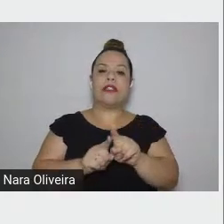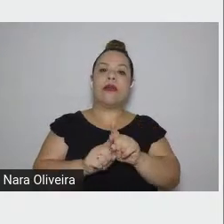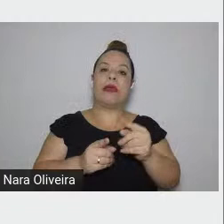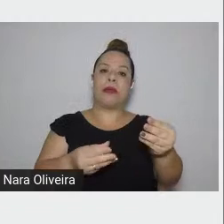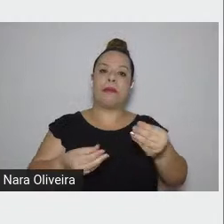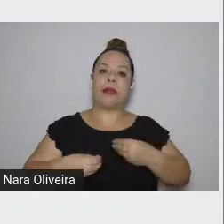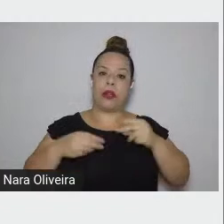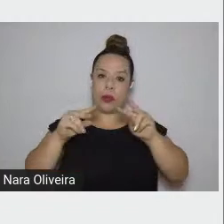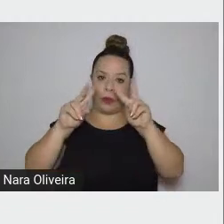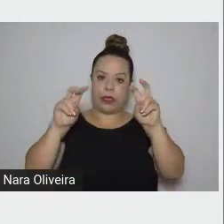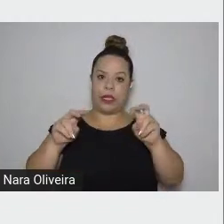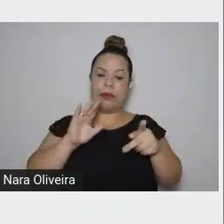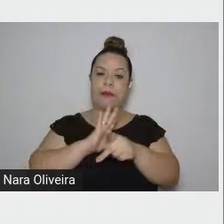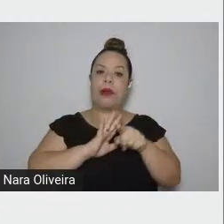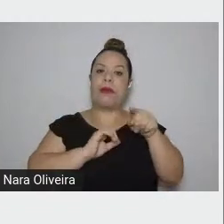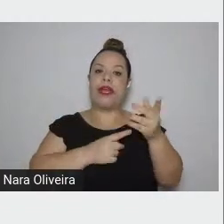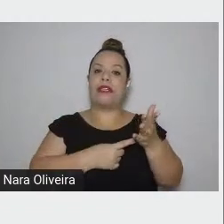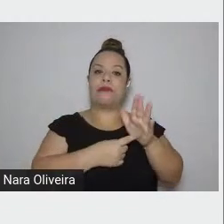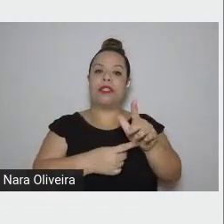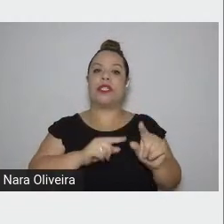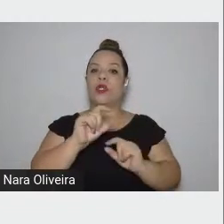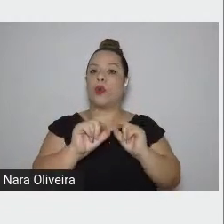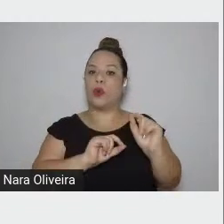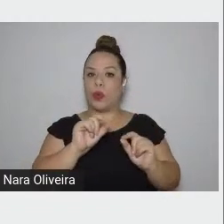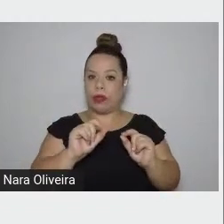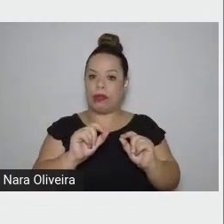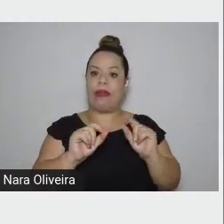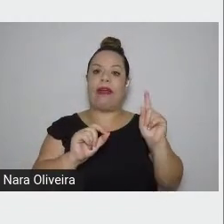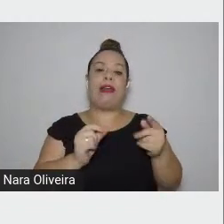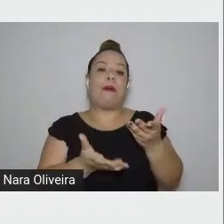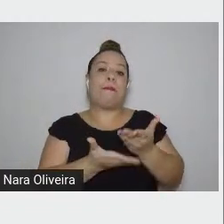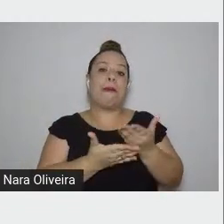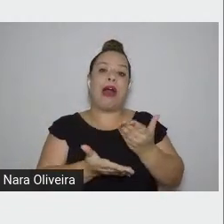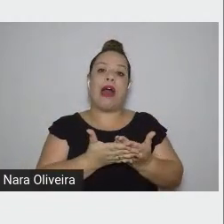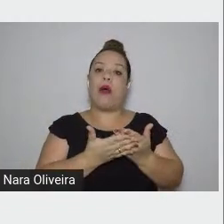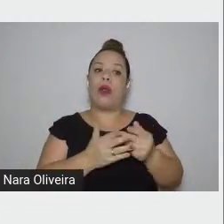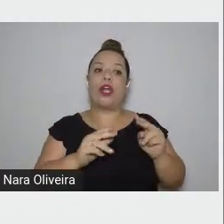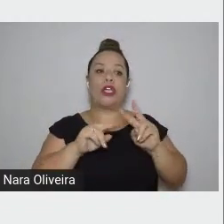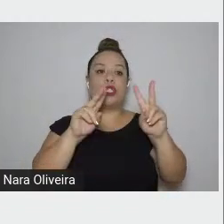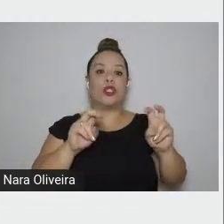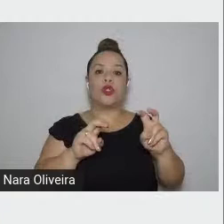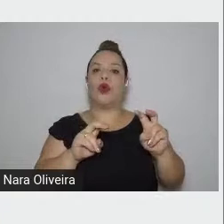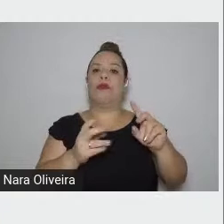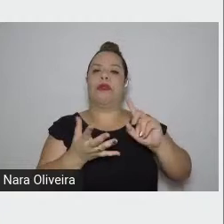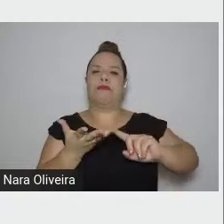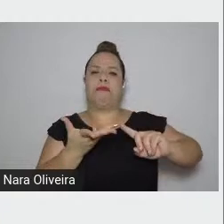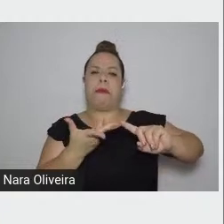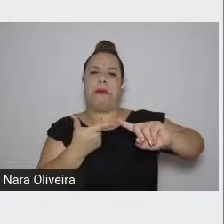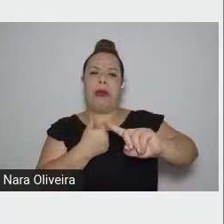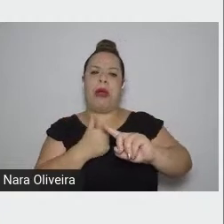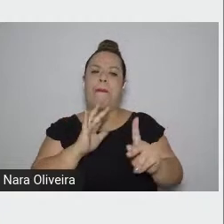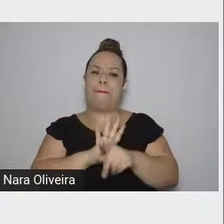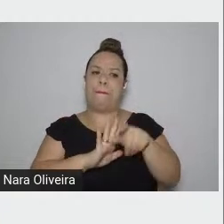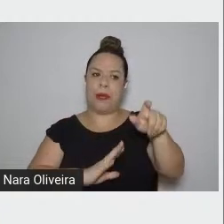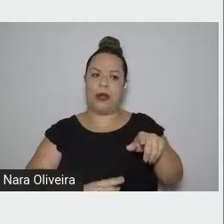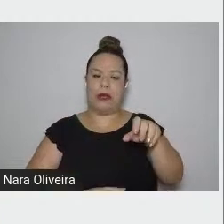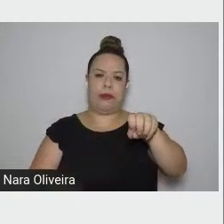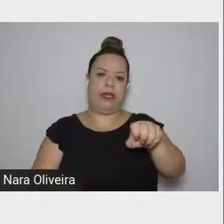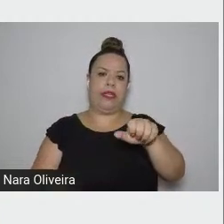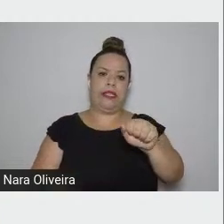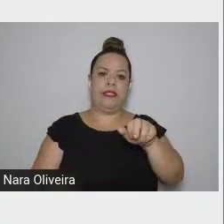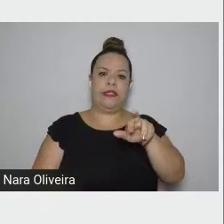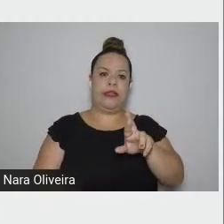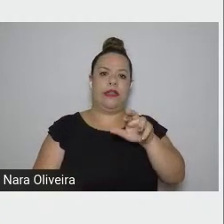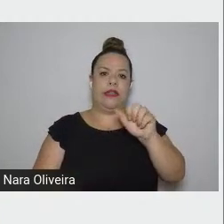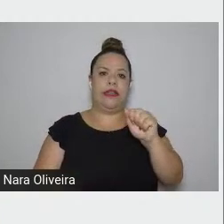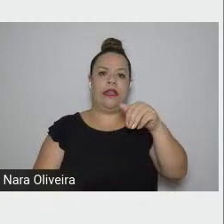apresentação uma aula sobre a obra de Saramago. Olha, eu não